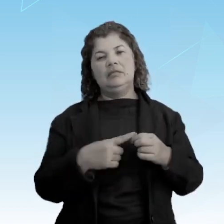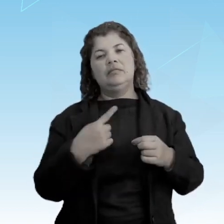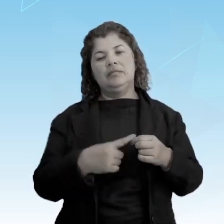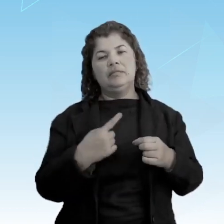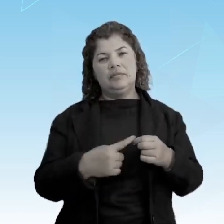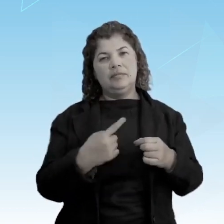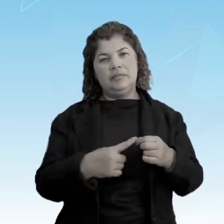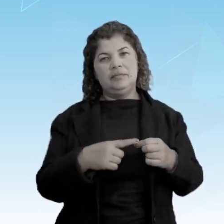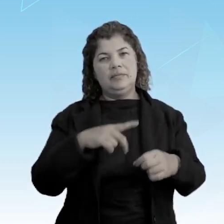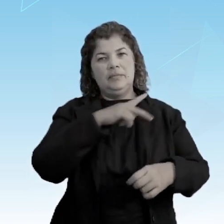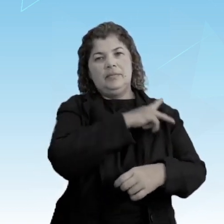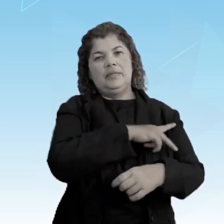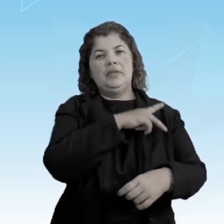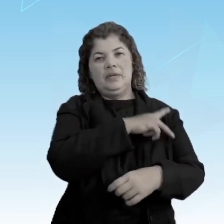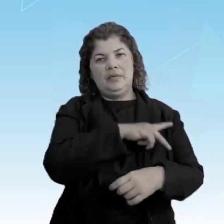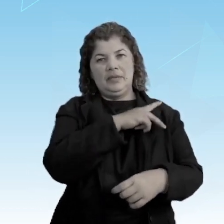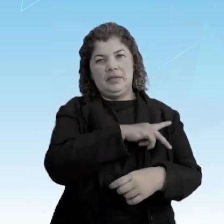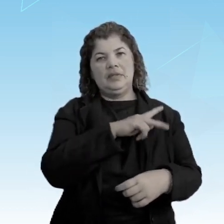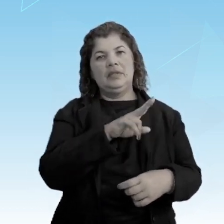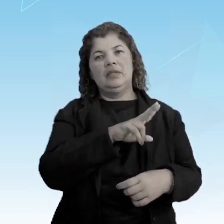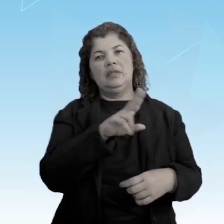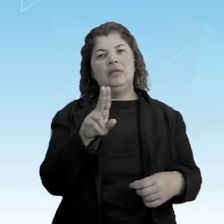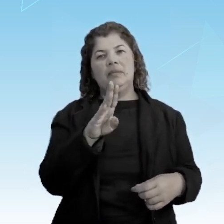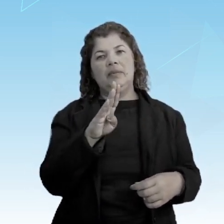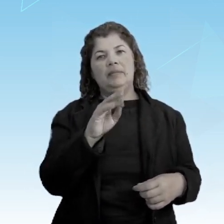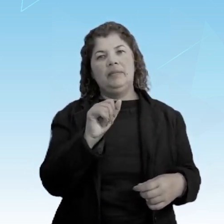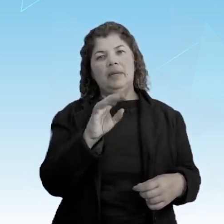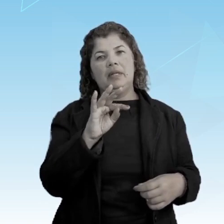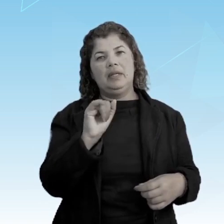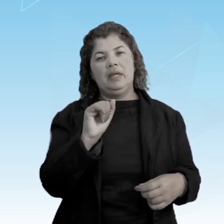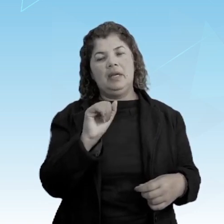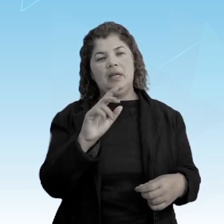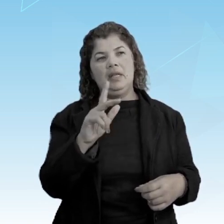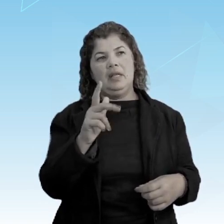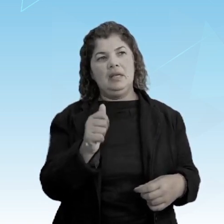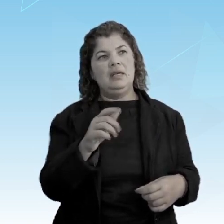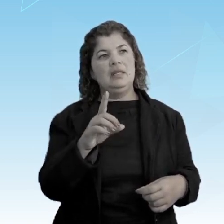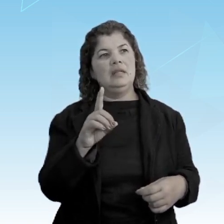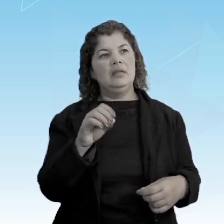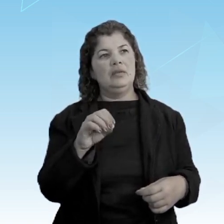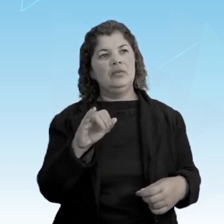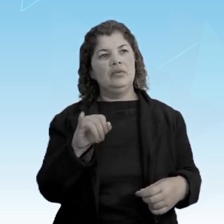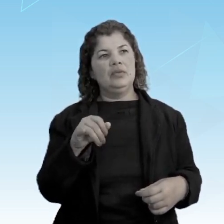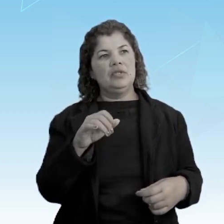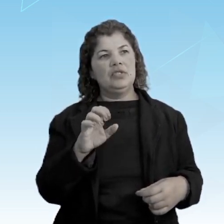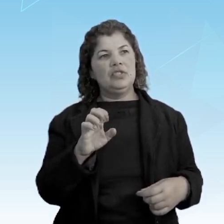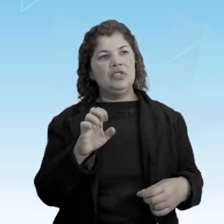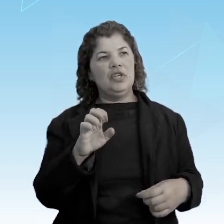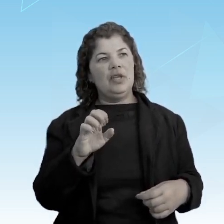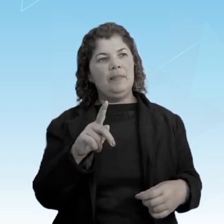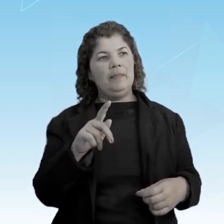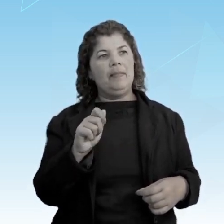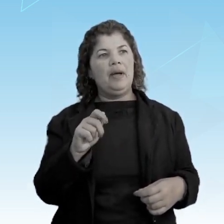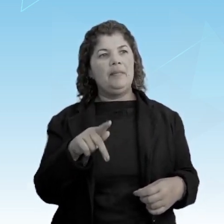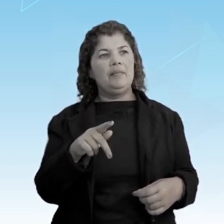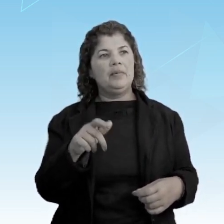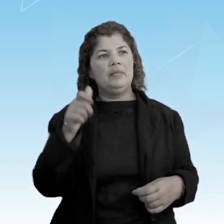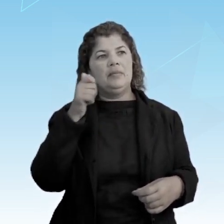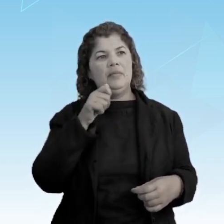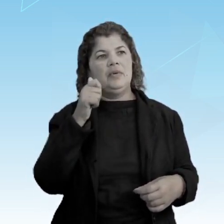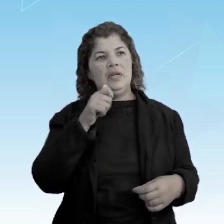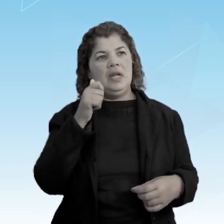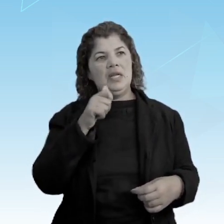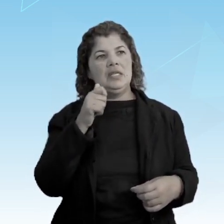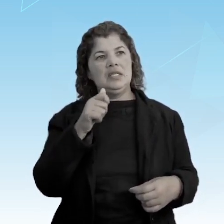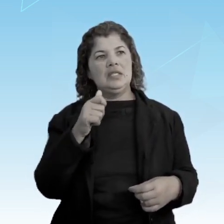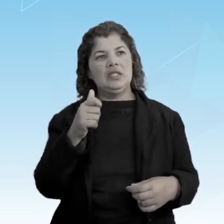Pioí, e aí recebeu o nome de Batalha do Genipá. Muitas mulheres trocaram suas joias por